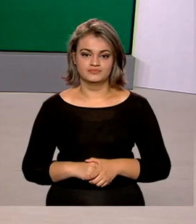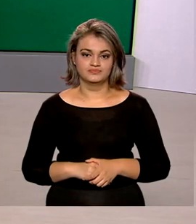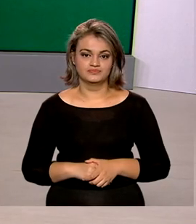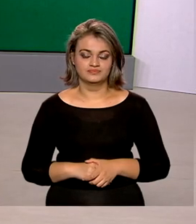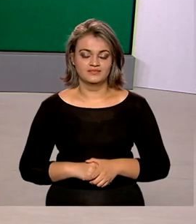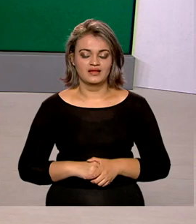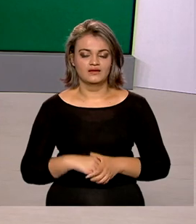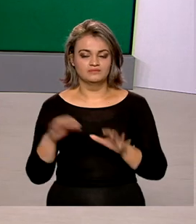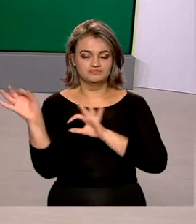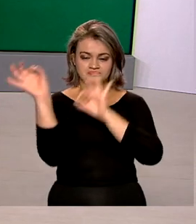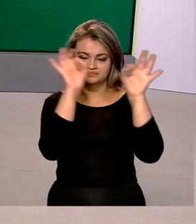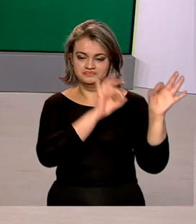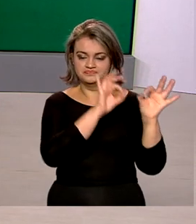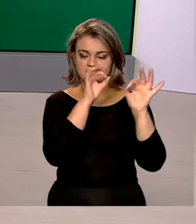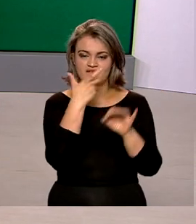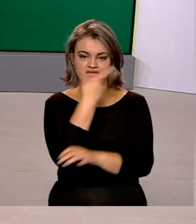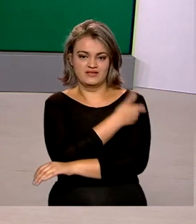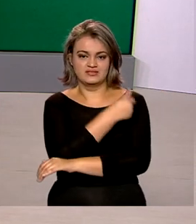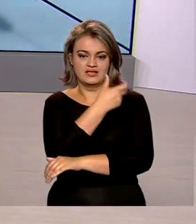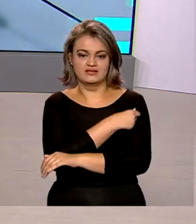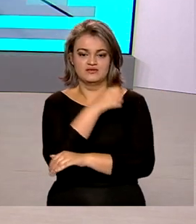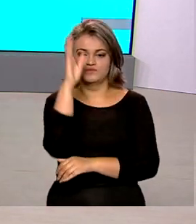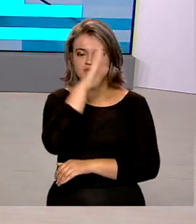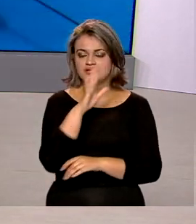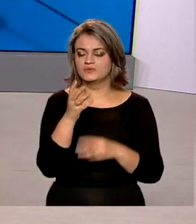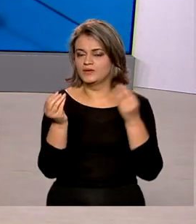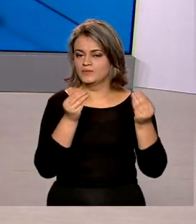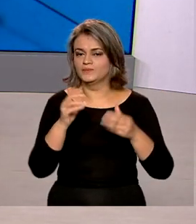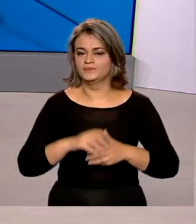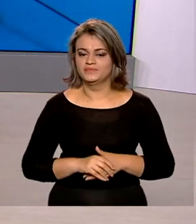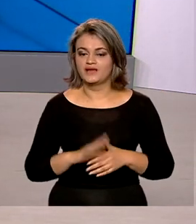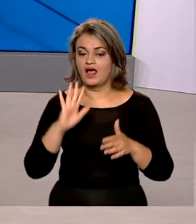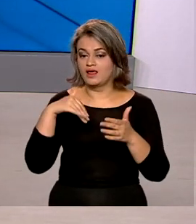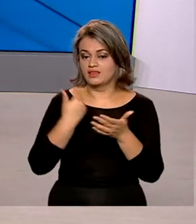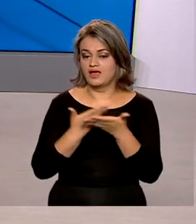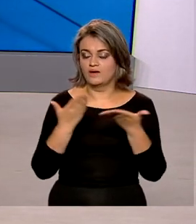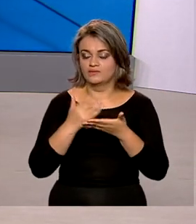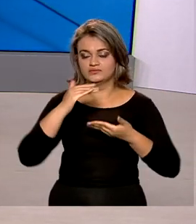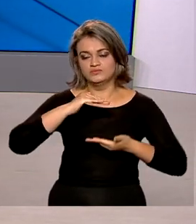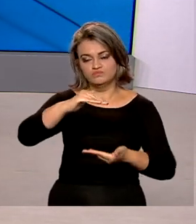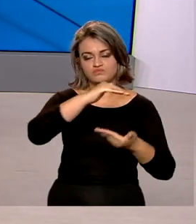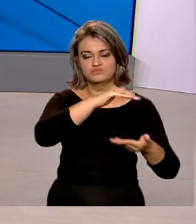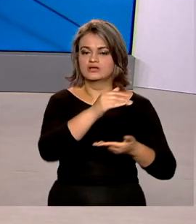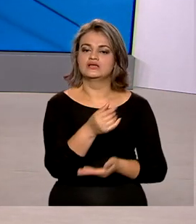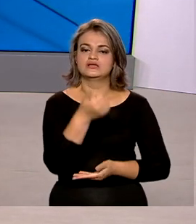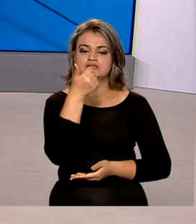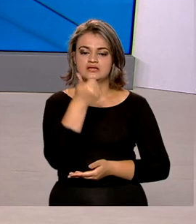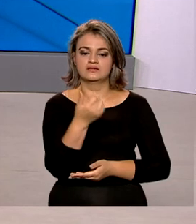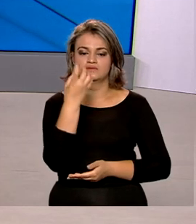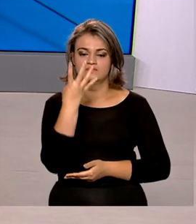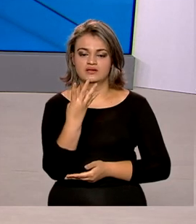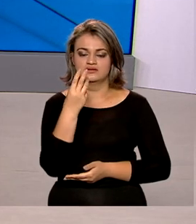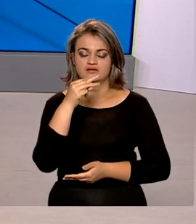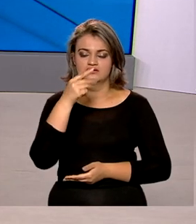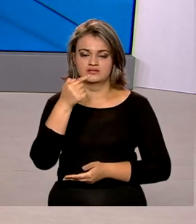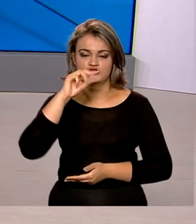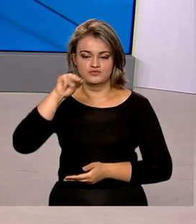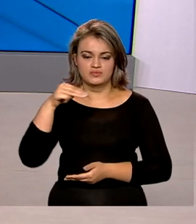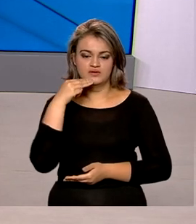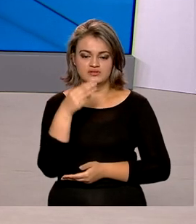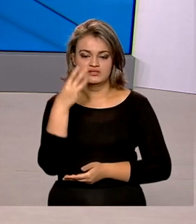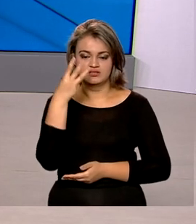Vamos ver aqui no telão então como está a vacinação pelo Brasil. Até agora foram distribuídas aí 147 milhões,